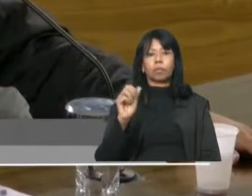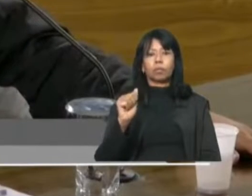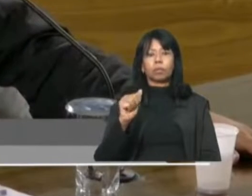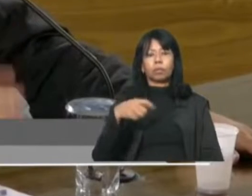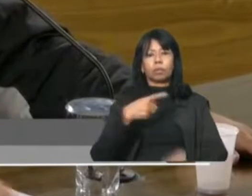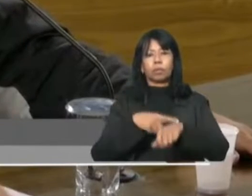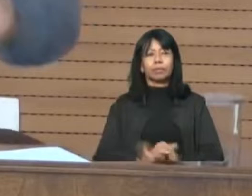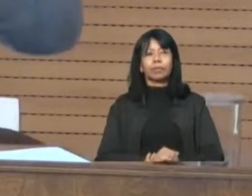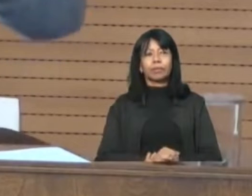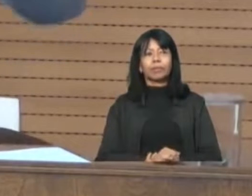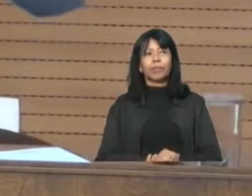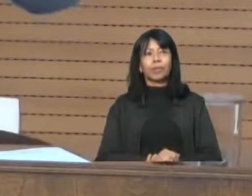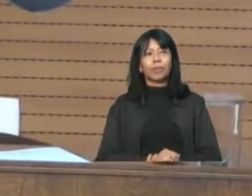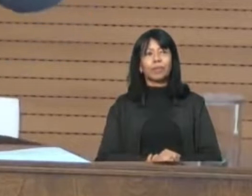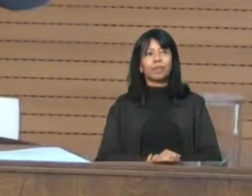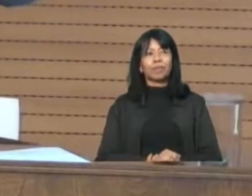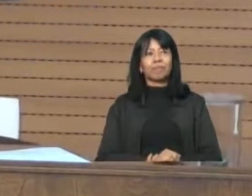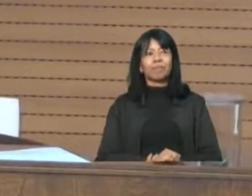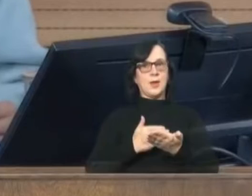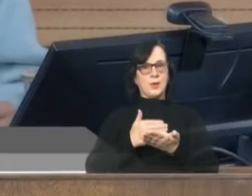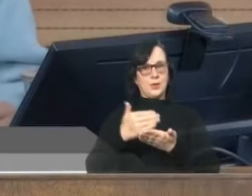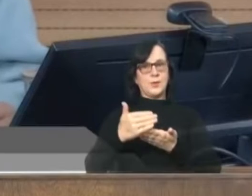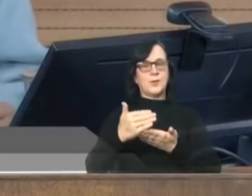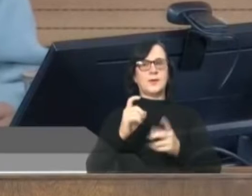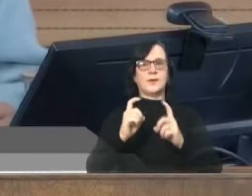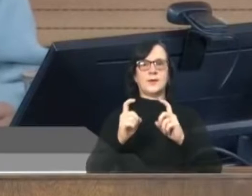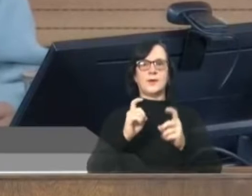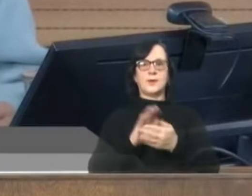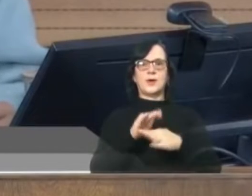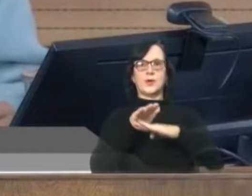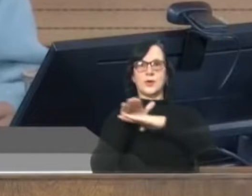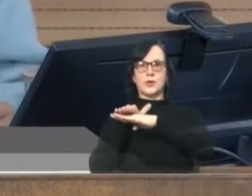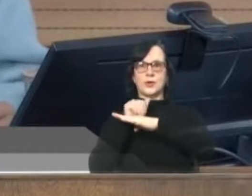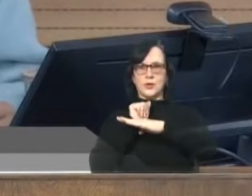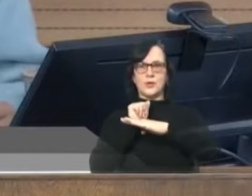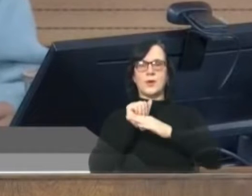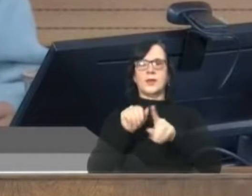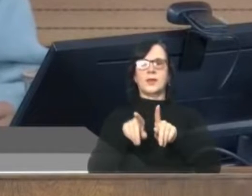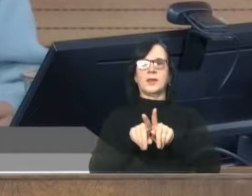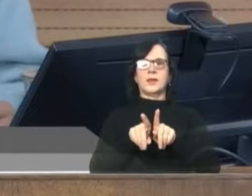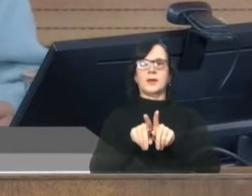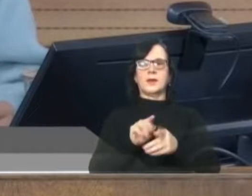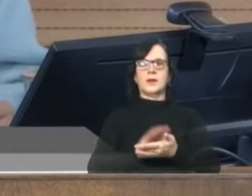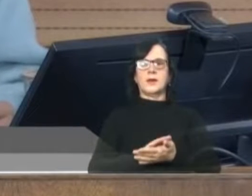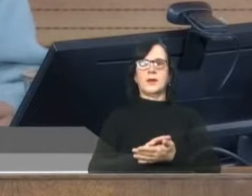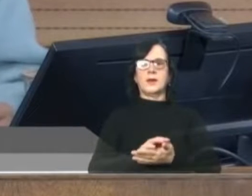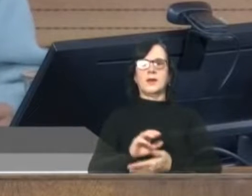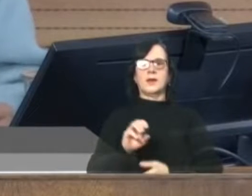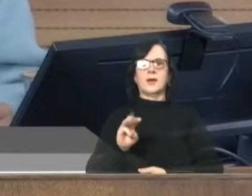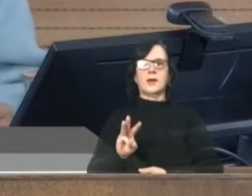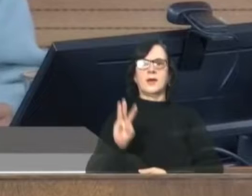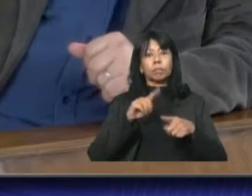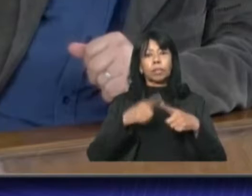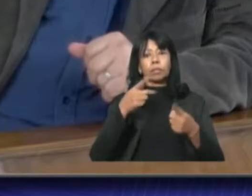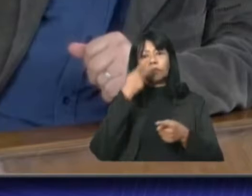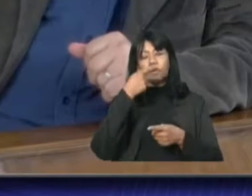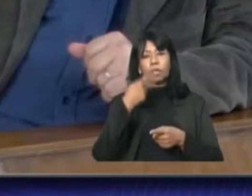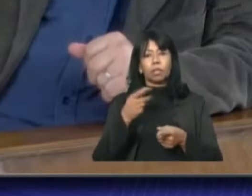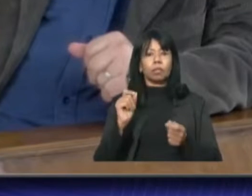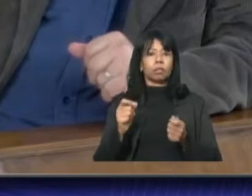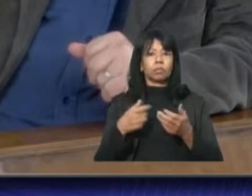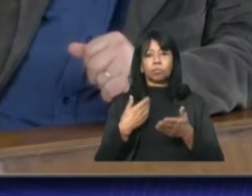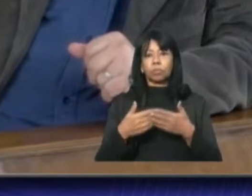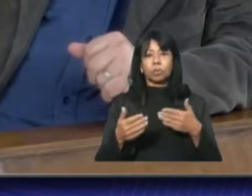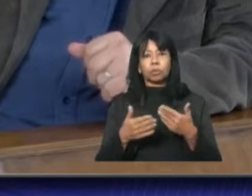Oliveira, Fábio Alves Moreira Roxinho e o presidente da Comissão Permanente de Finanças e Orçamento, Rony Dubar. O